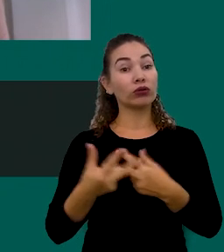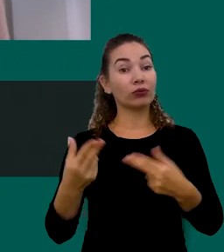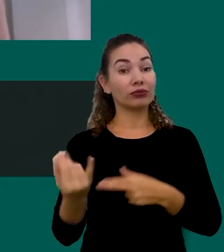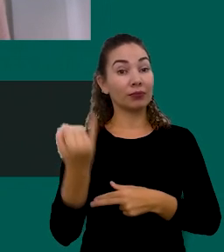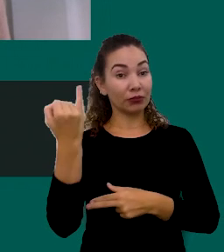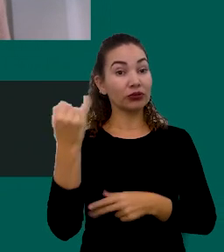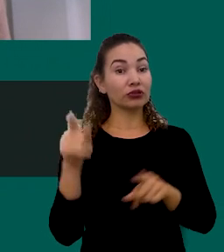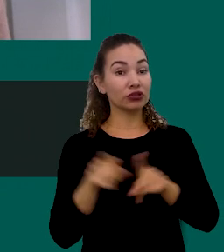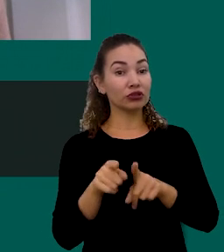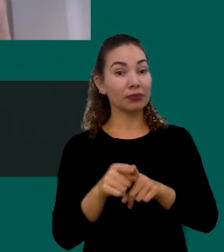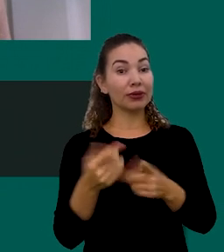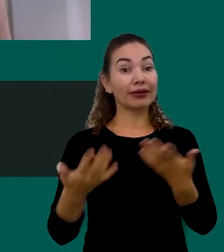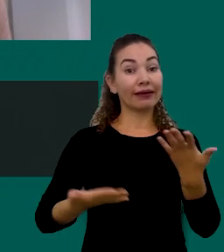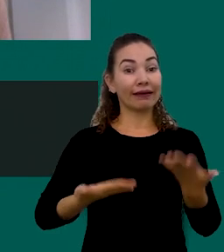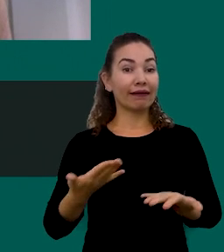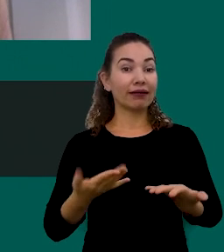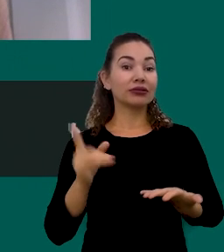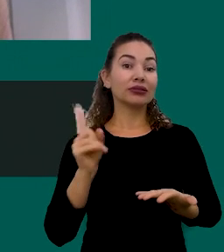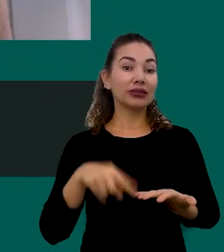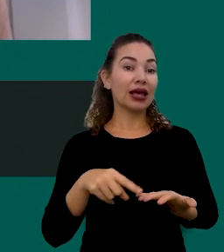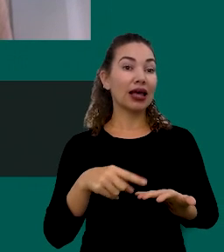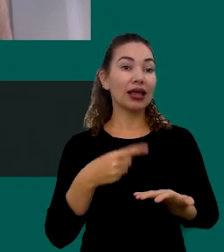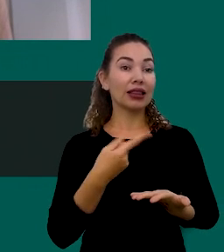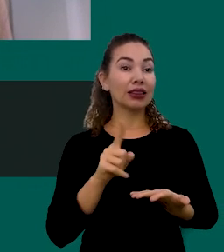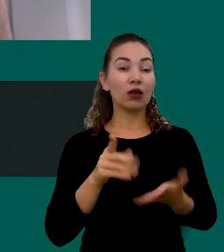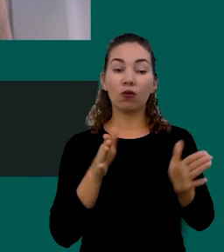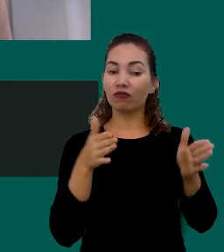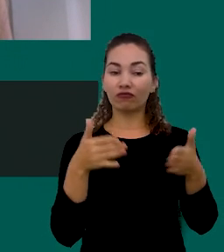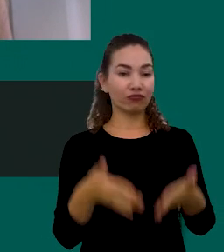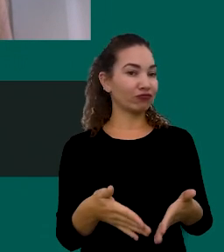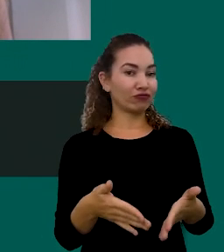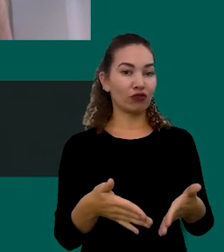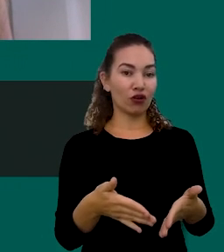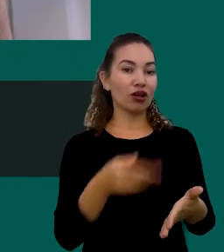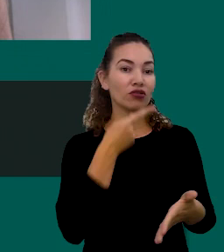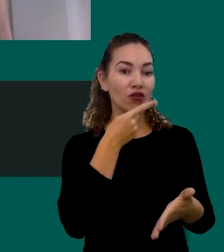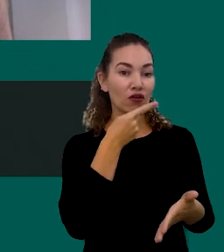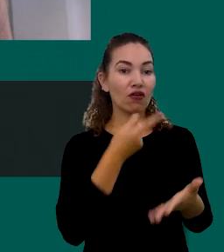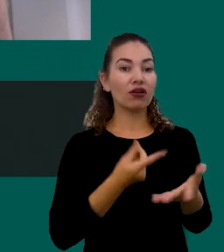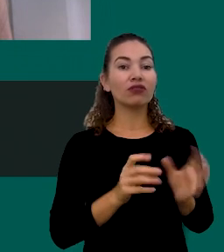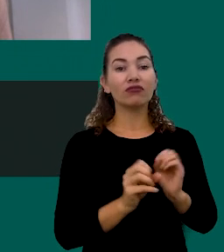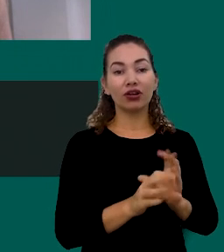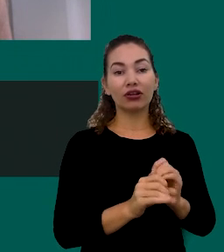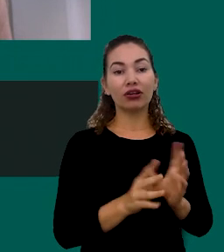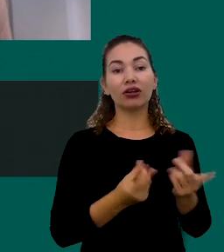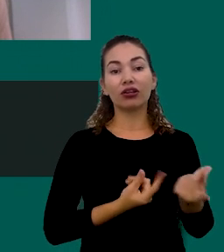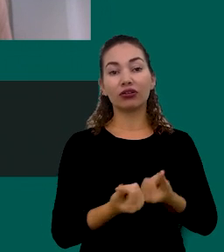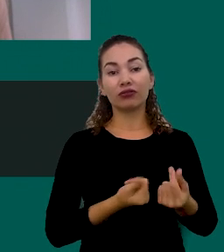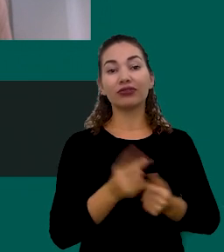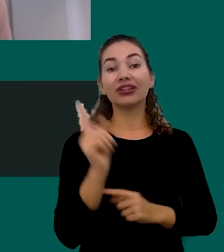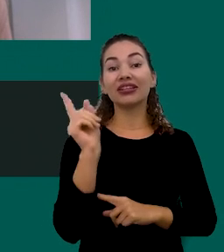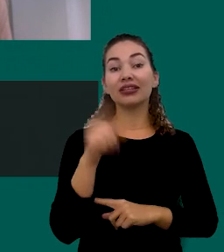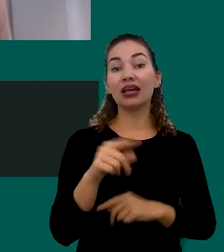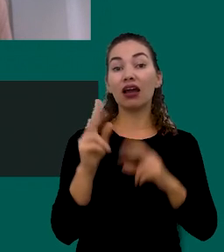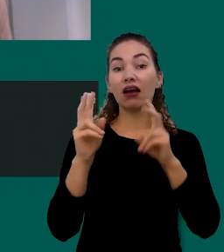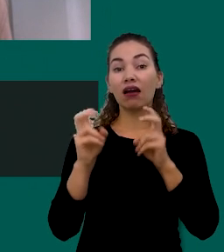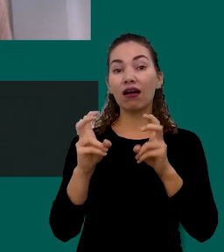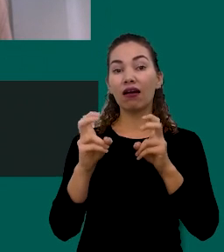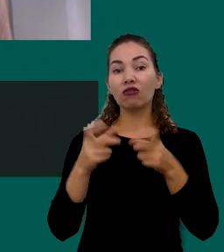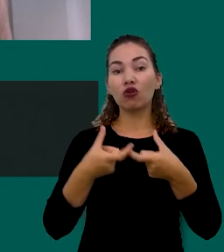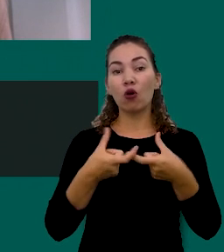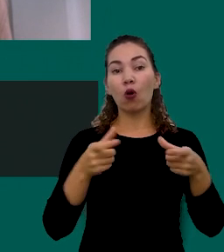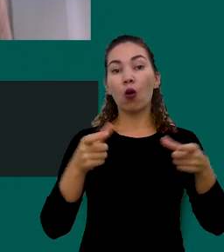Muito Importante Que Às vezes Não É Tão Focado Quando A gente Fala Em Educação Financeira Que É A Questão Da